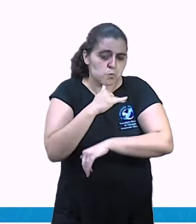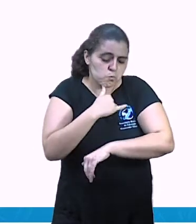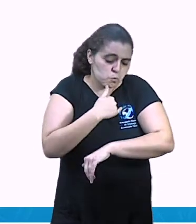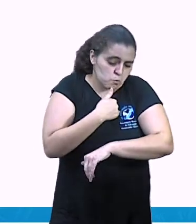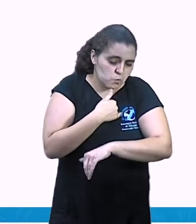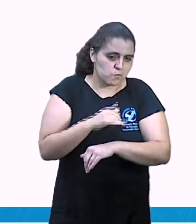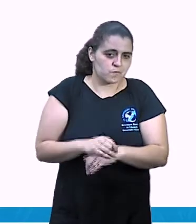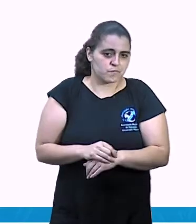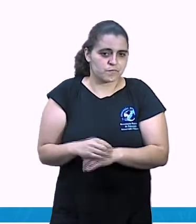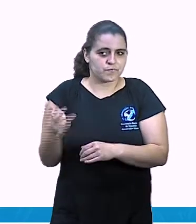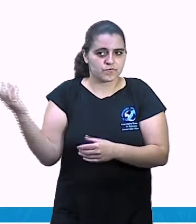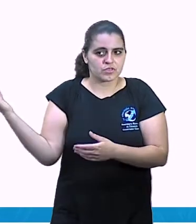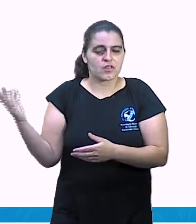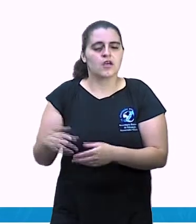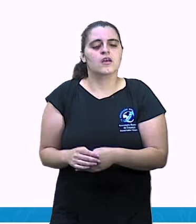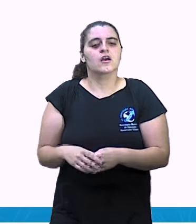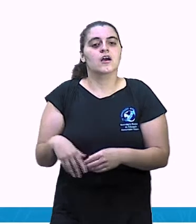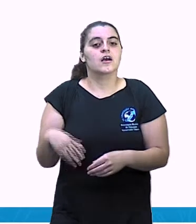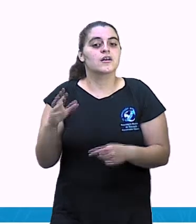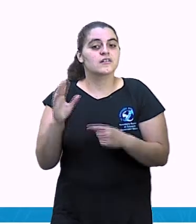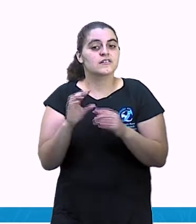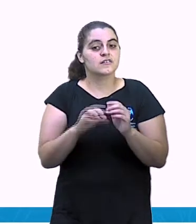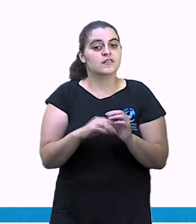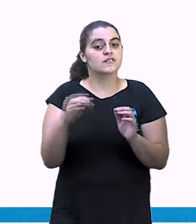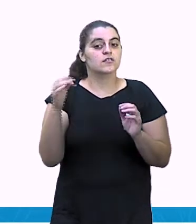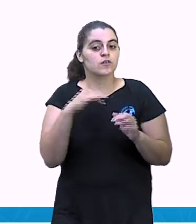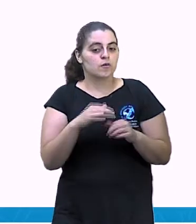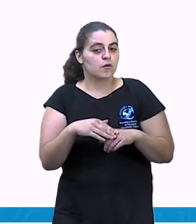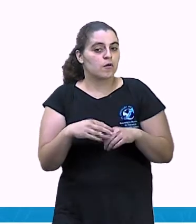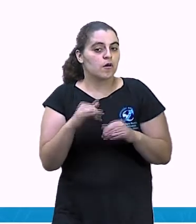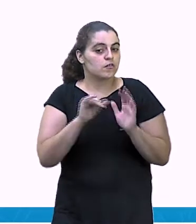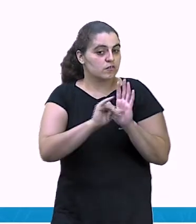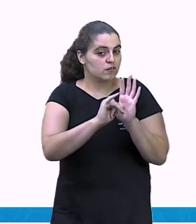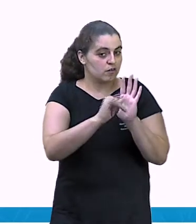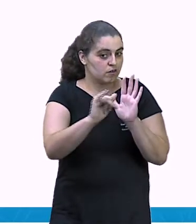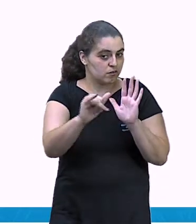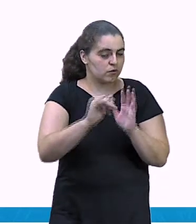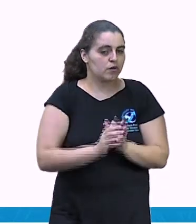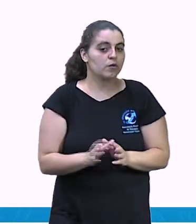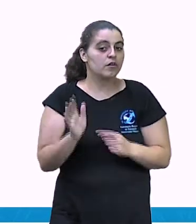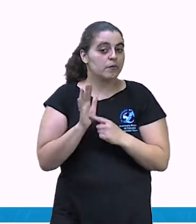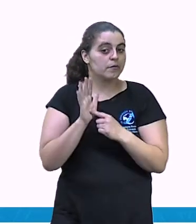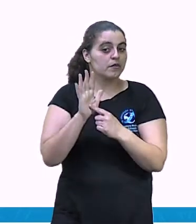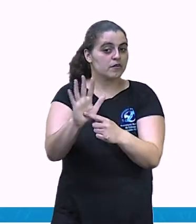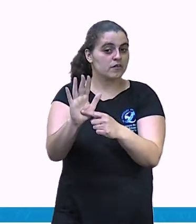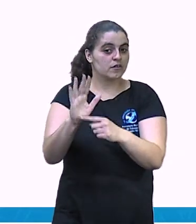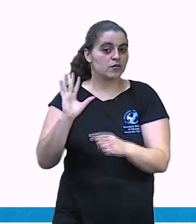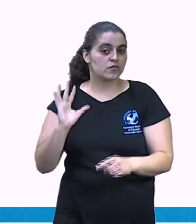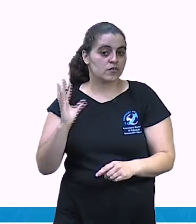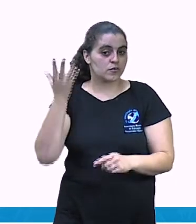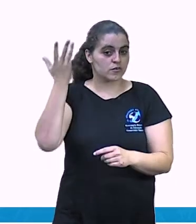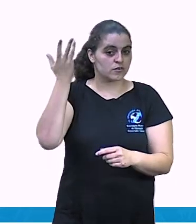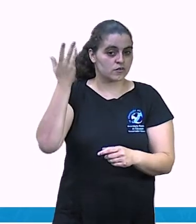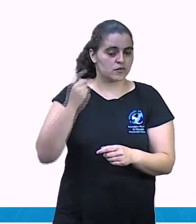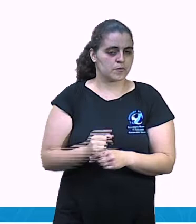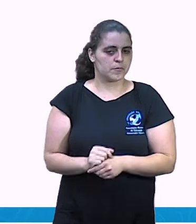fogem do diálogo direto dos meninos com o sapo, eu tenho aí um narrador